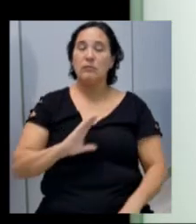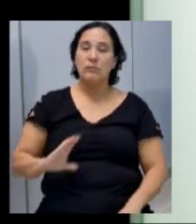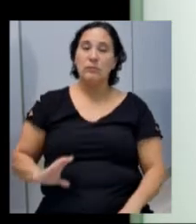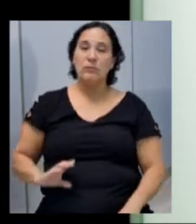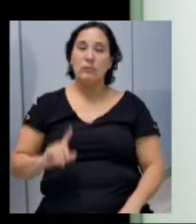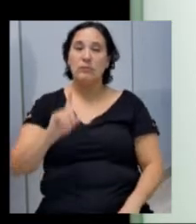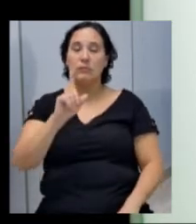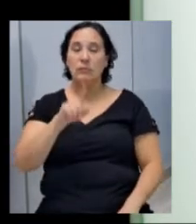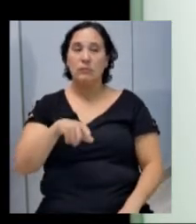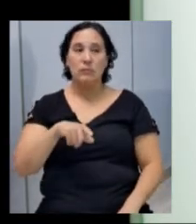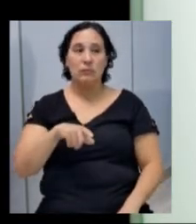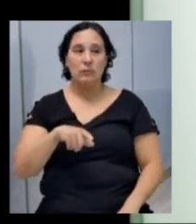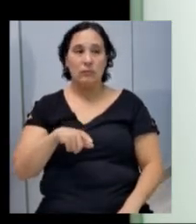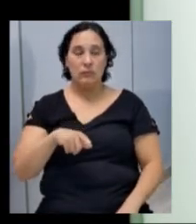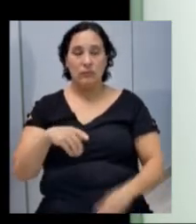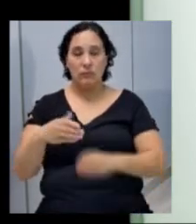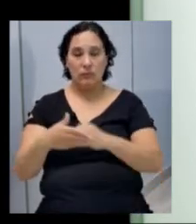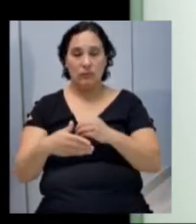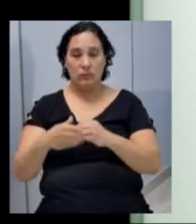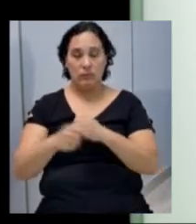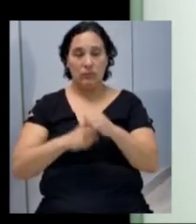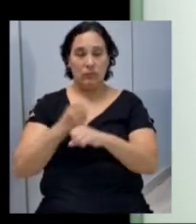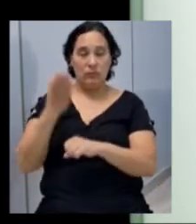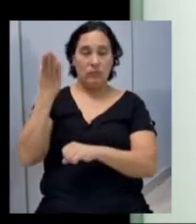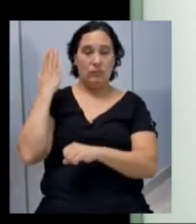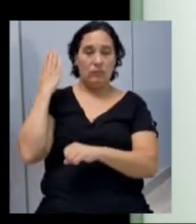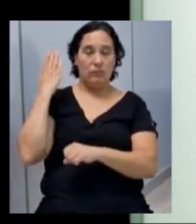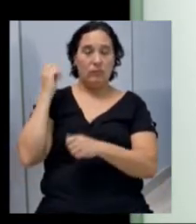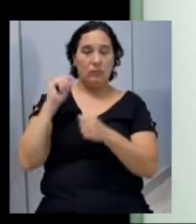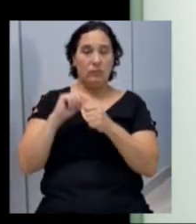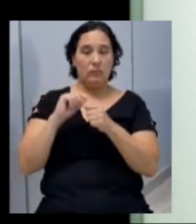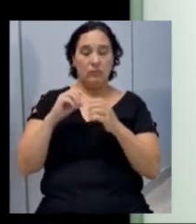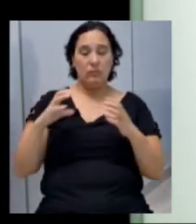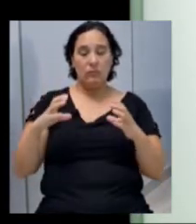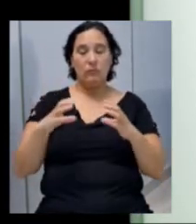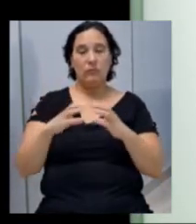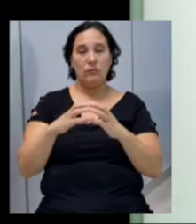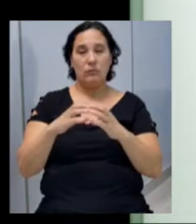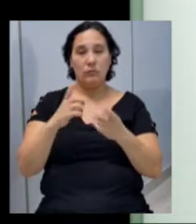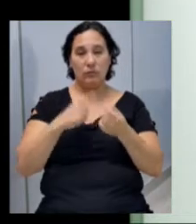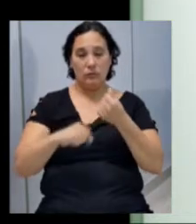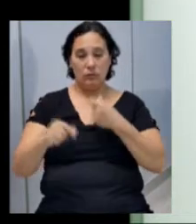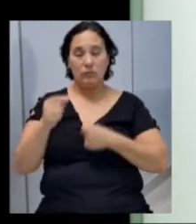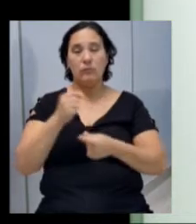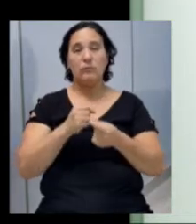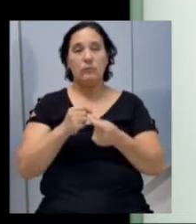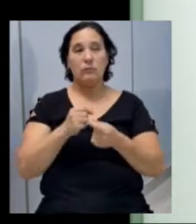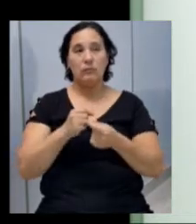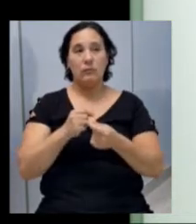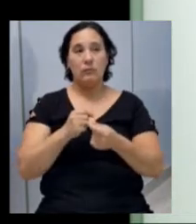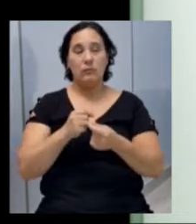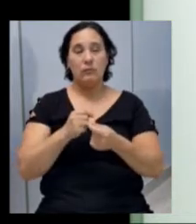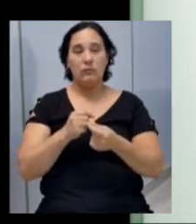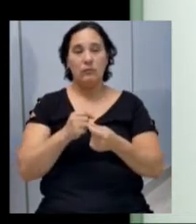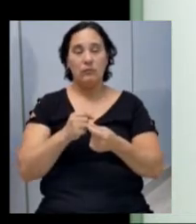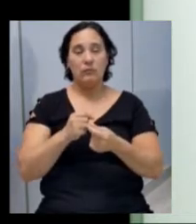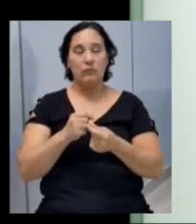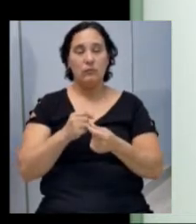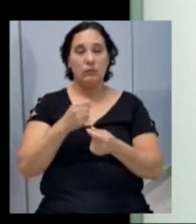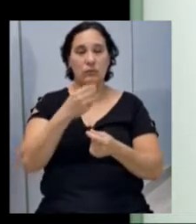ela é baseada no ano anterior, e ela não é composta de todas as receitas do orçamento. Então, aqui, aqueles 4